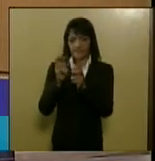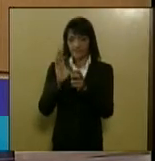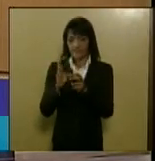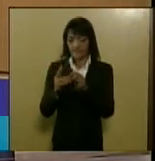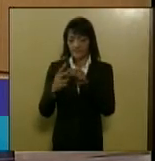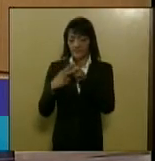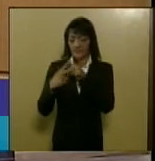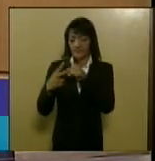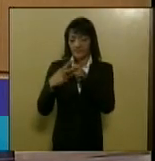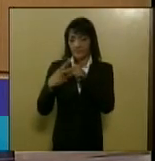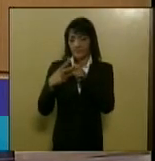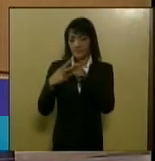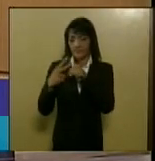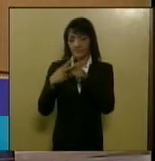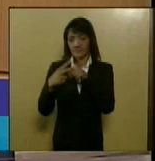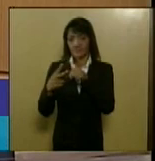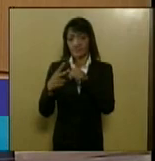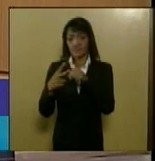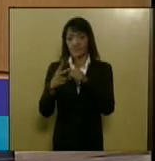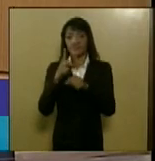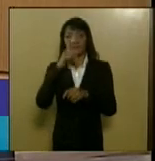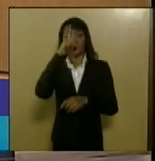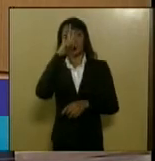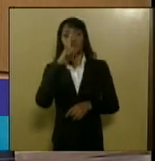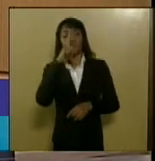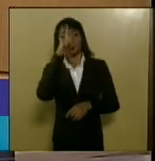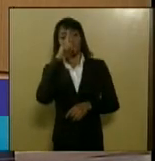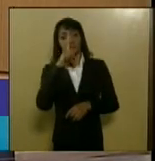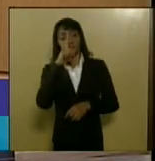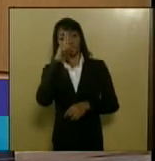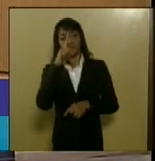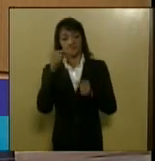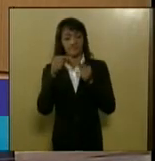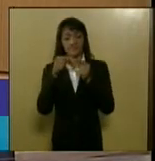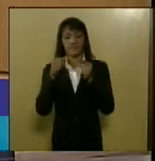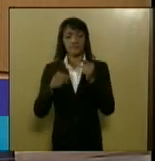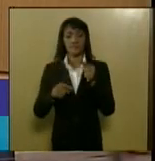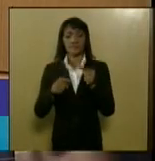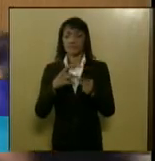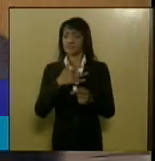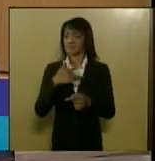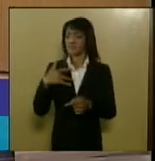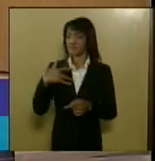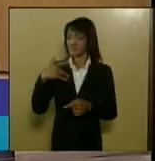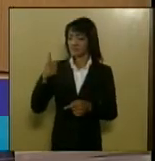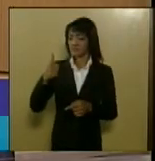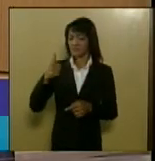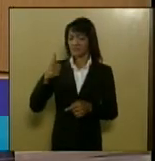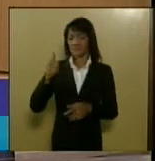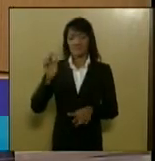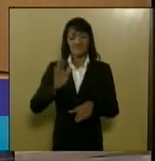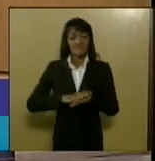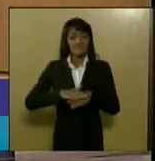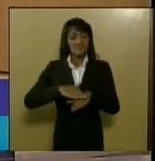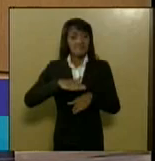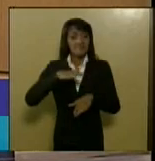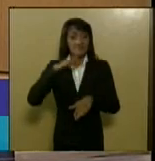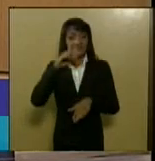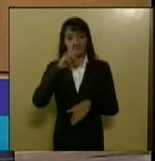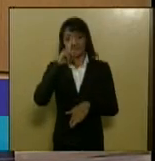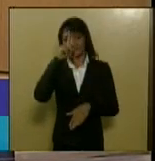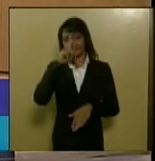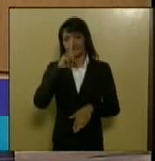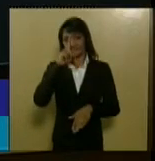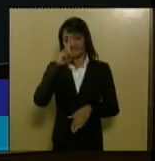cigarro como se fosse um fator de risco para a saúde na verdade é muito mais o hábito de fumar